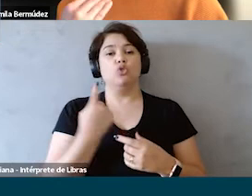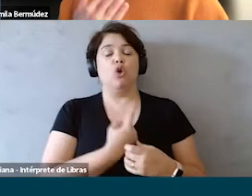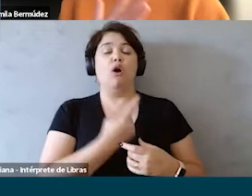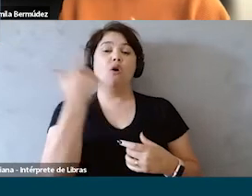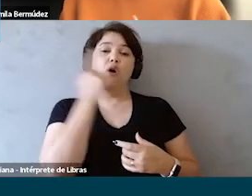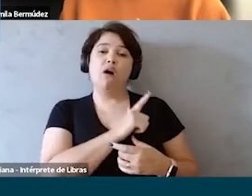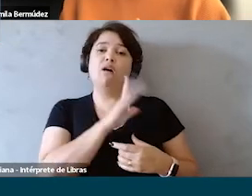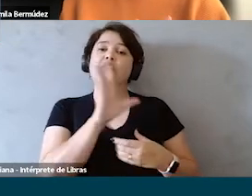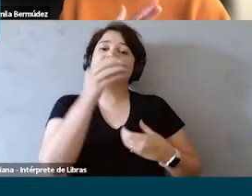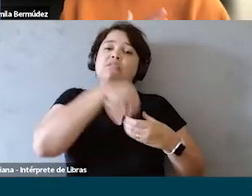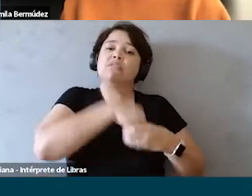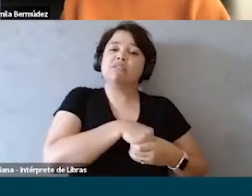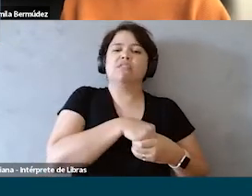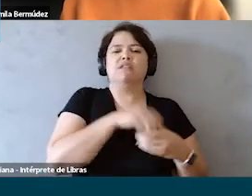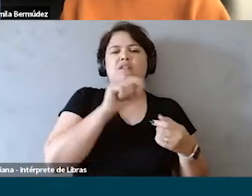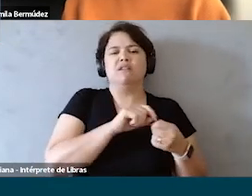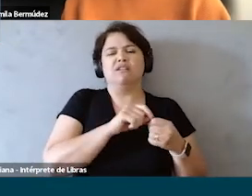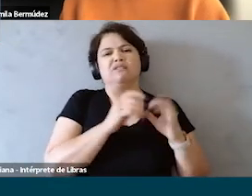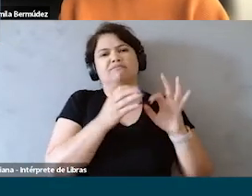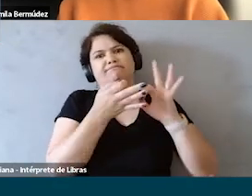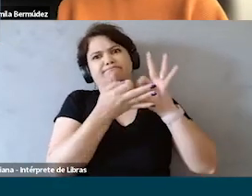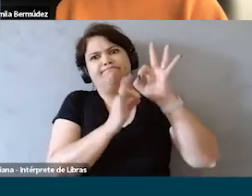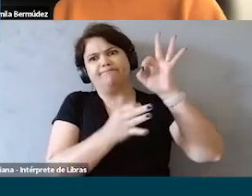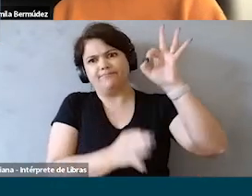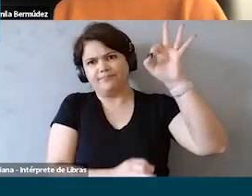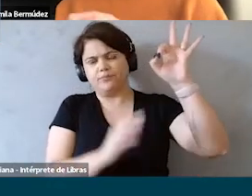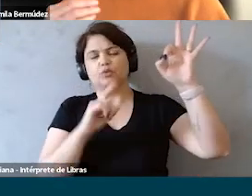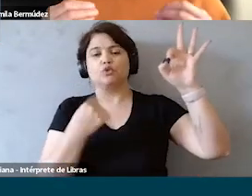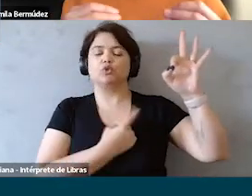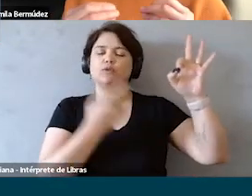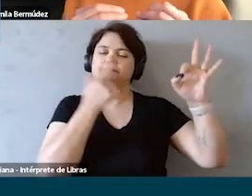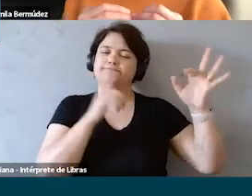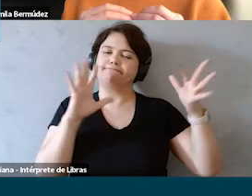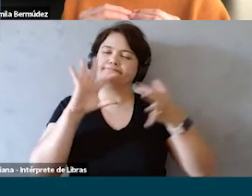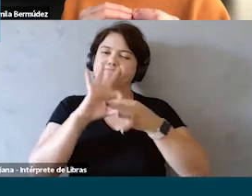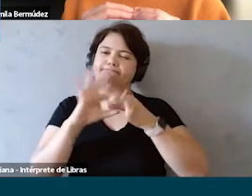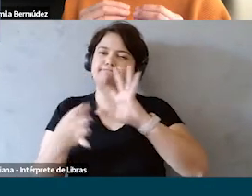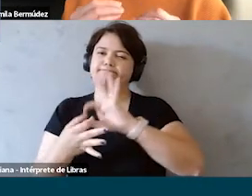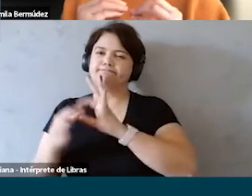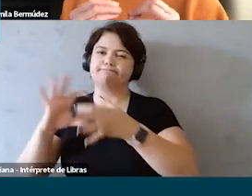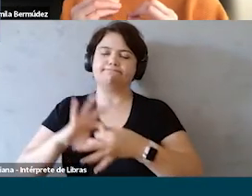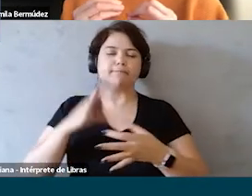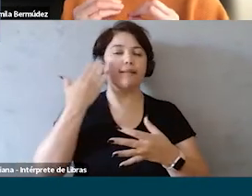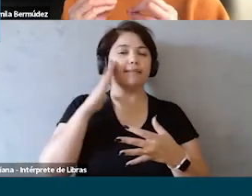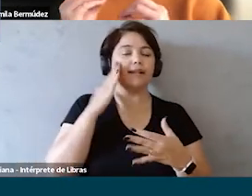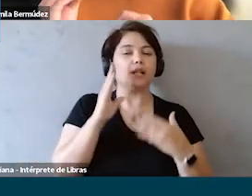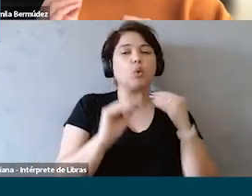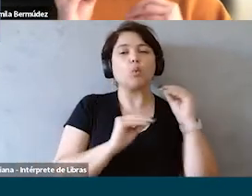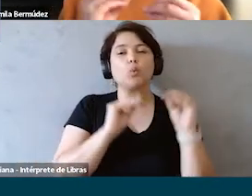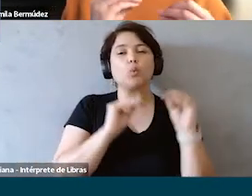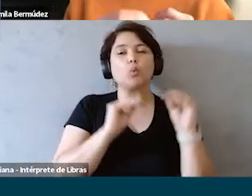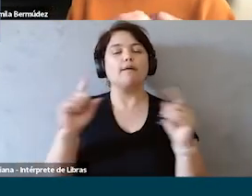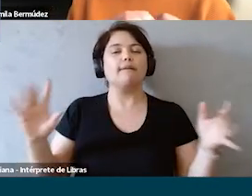gente fez uma análise interna dos dados super extensa. A gente conectou e analisou esses dados para entender justamente